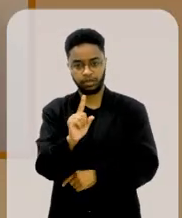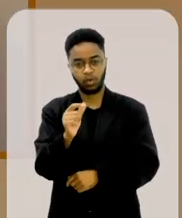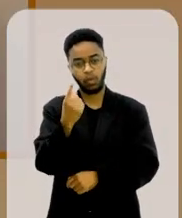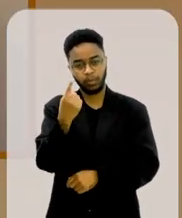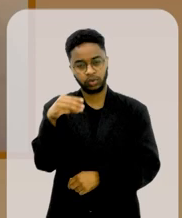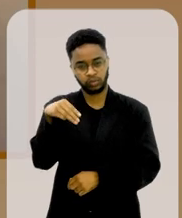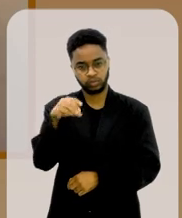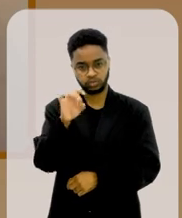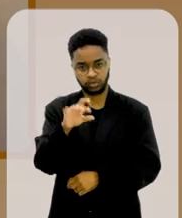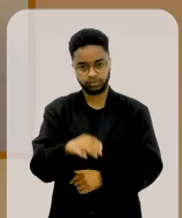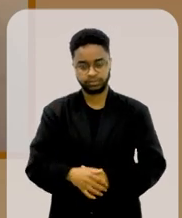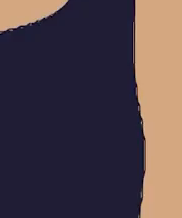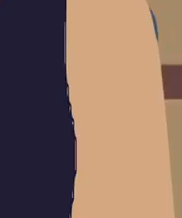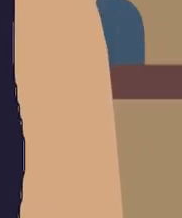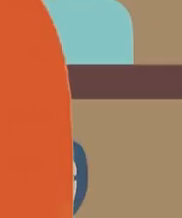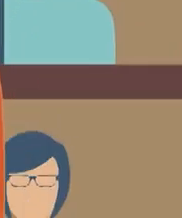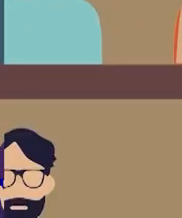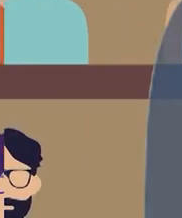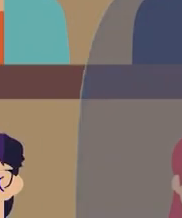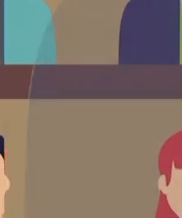daí. É só um minutinho.